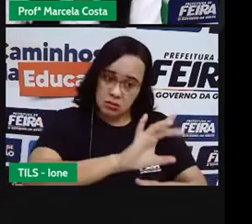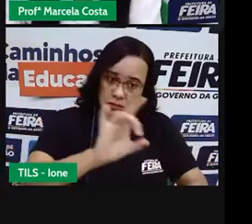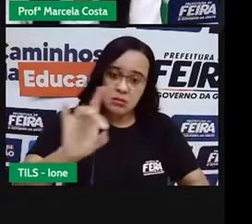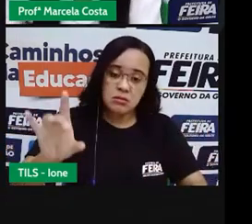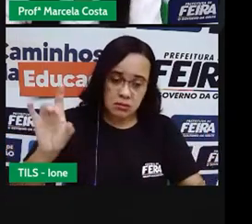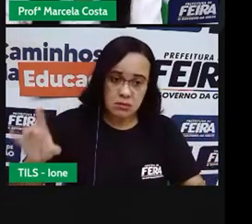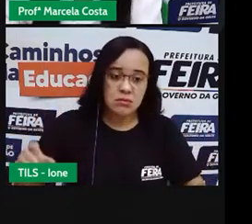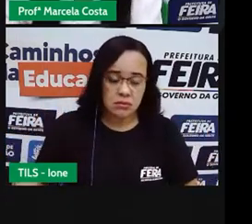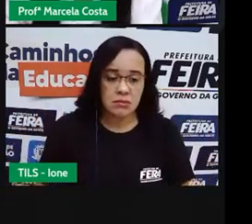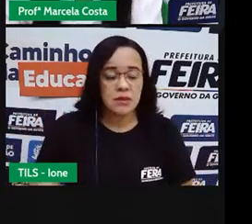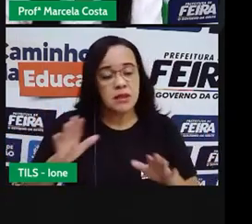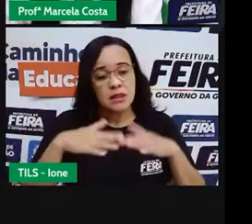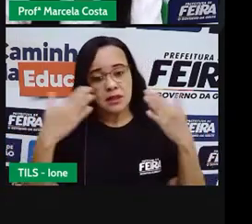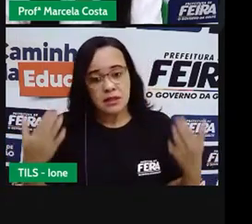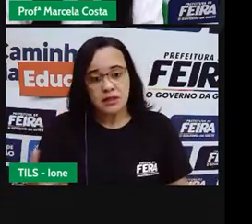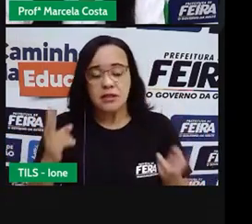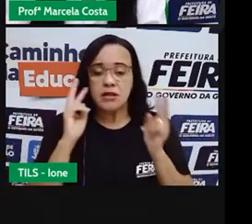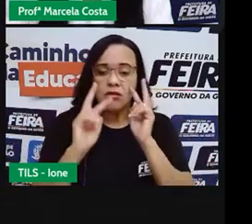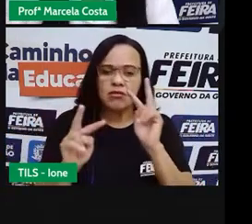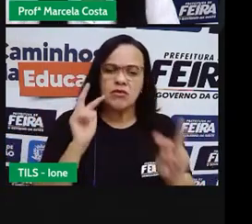Então a gente vai ver